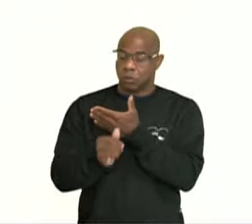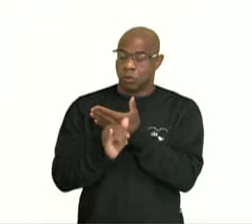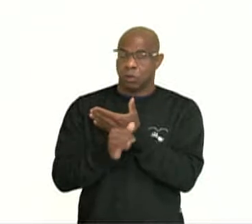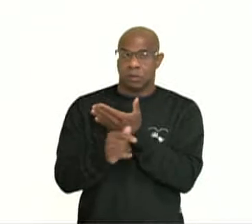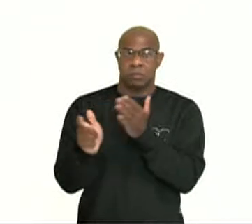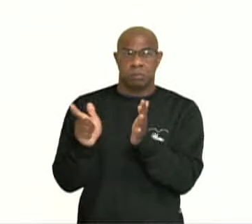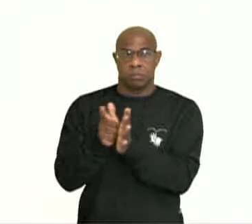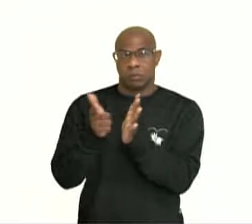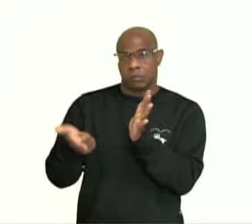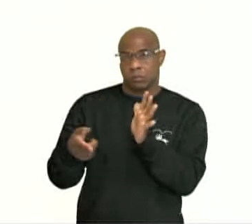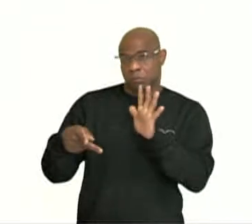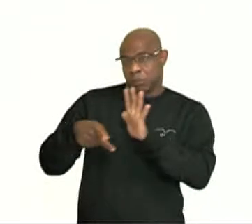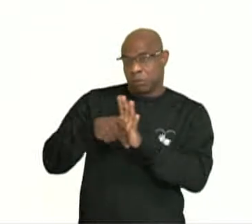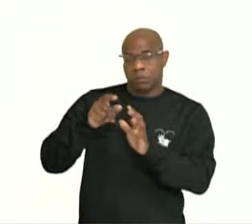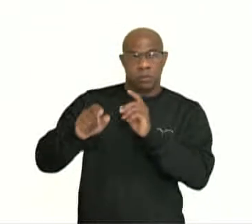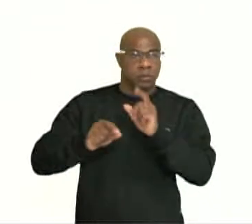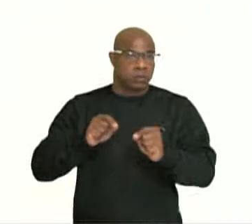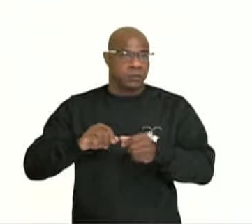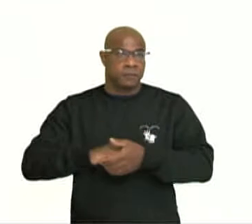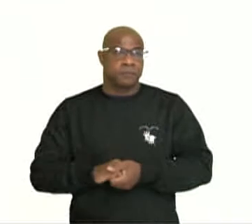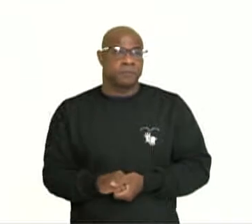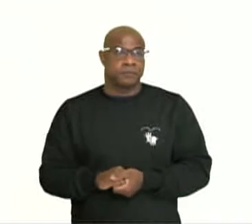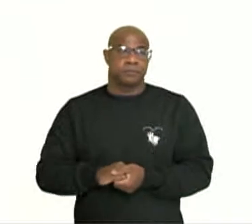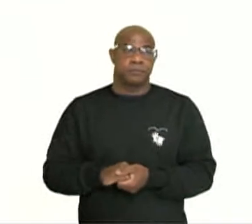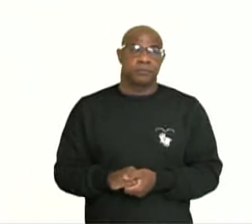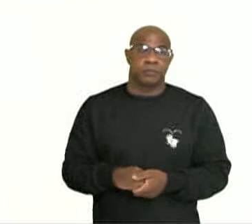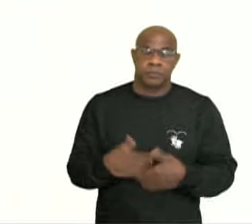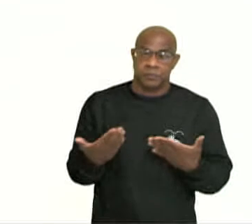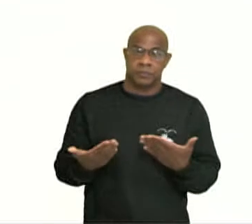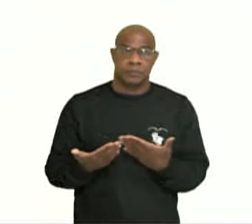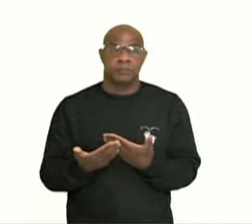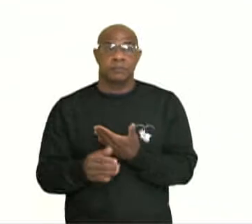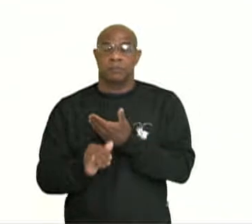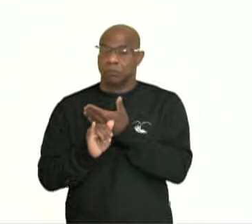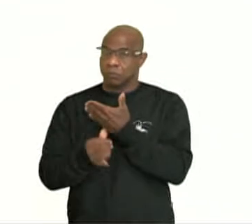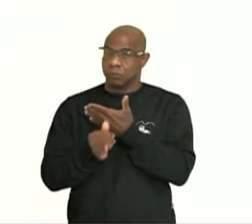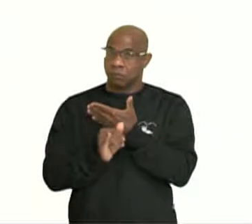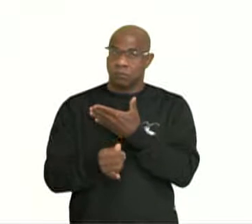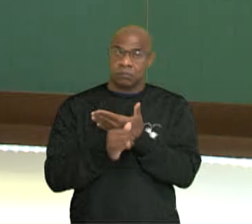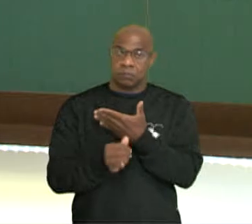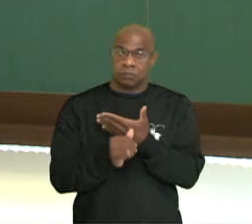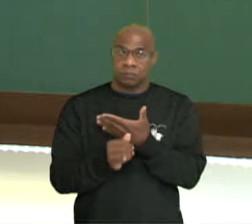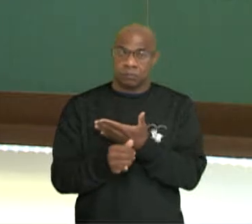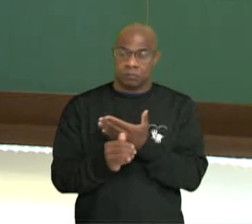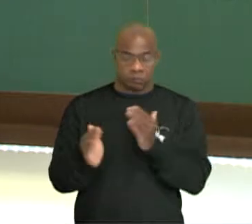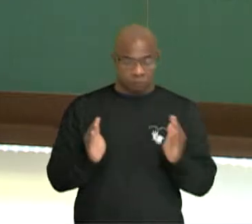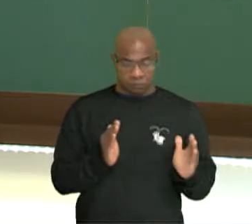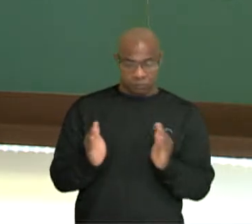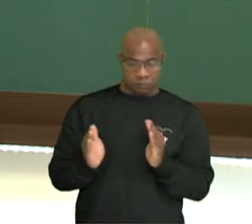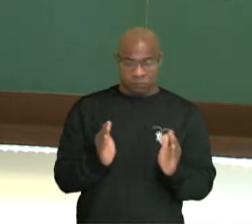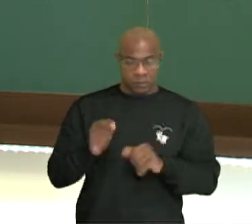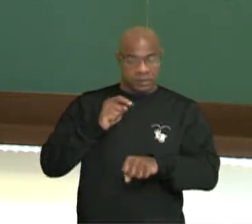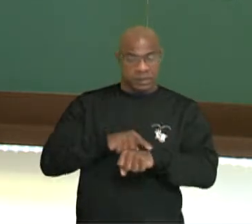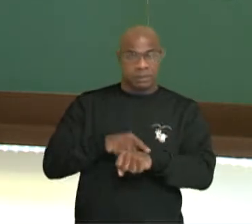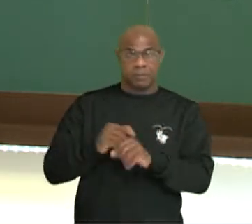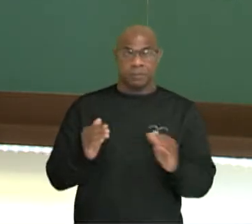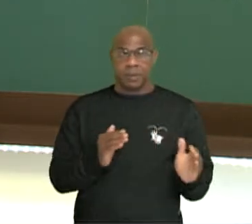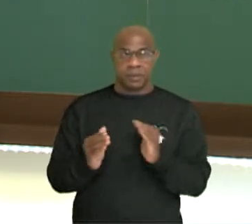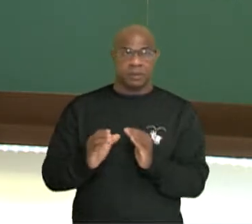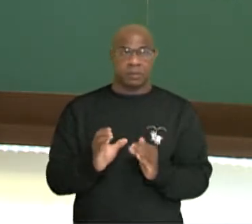gênero híbrido. Lembrando então, crônica vem de cronos, que significa tempo.